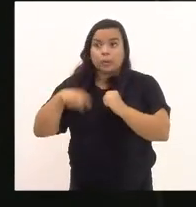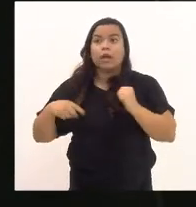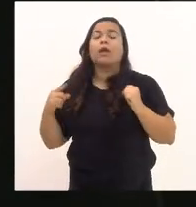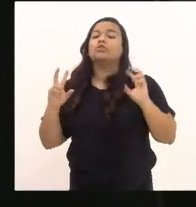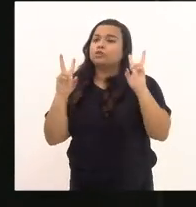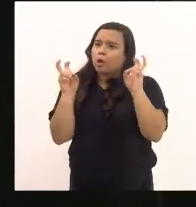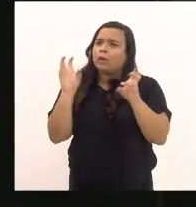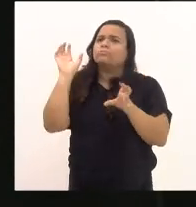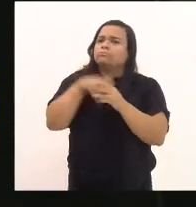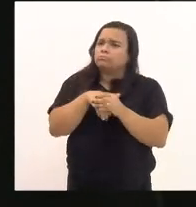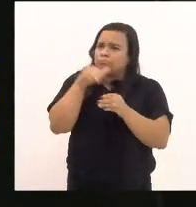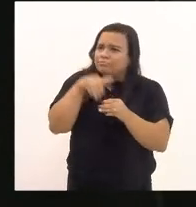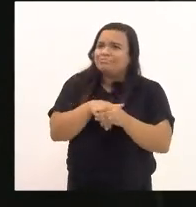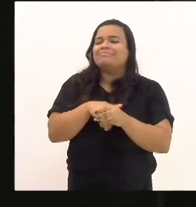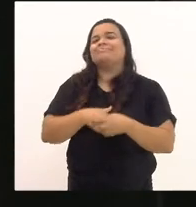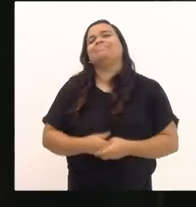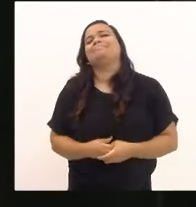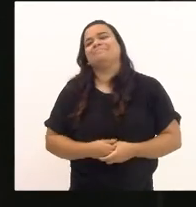um ano em que nós,